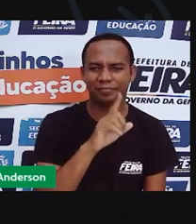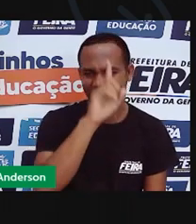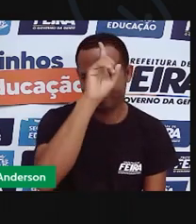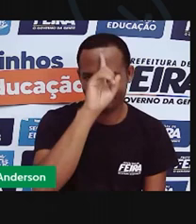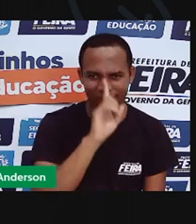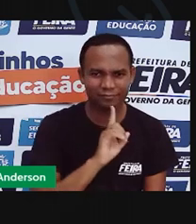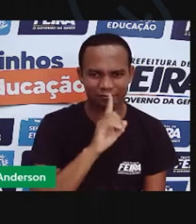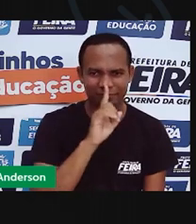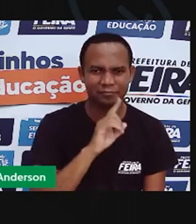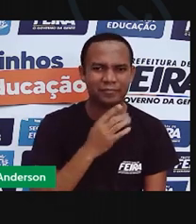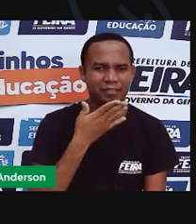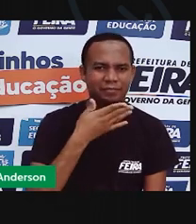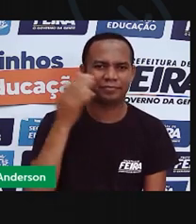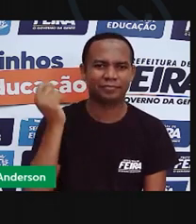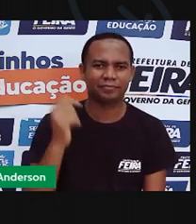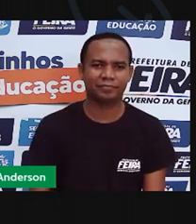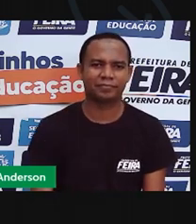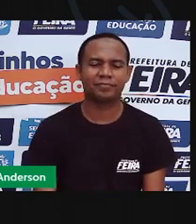Dourado? Pronto.